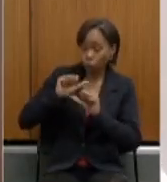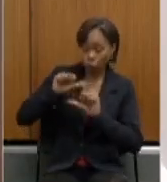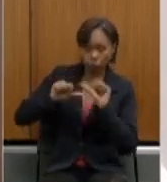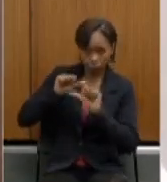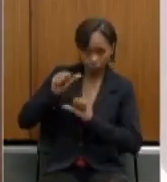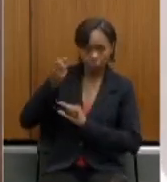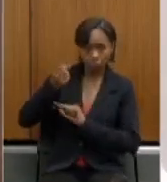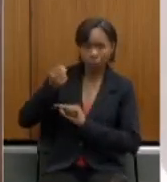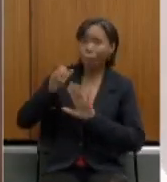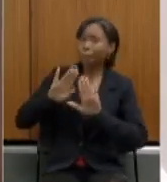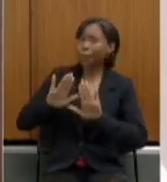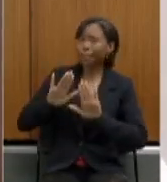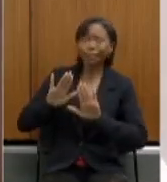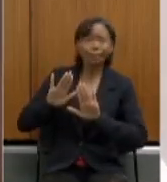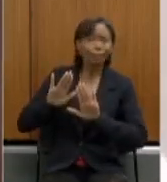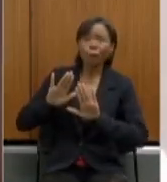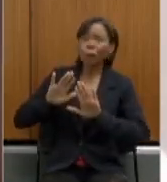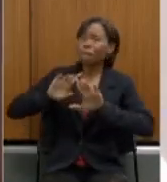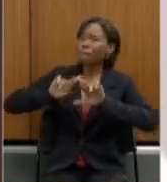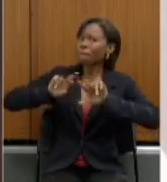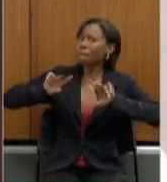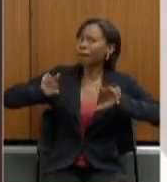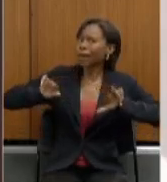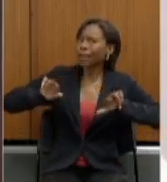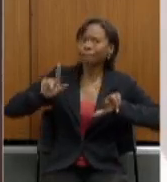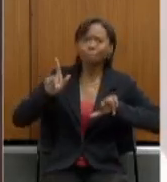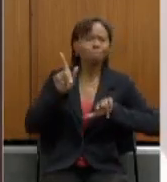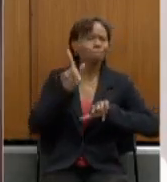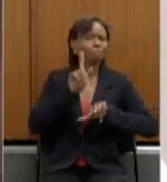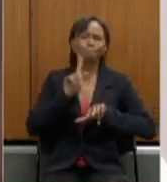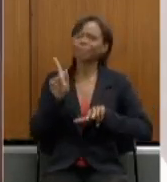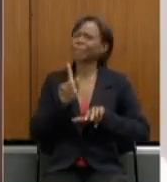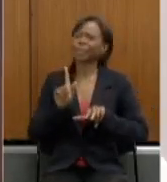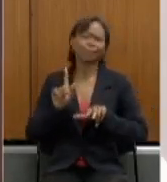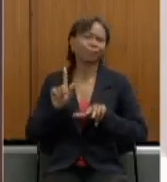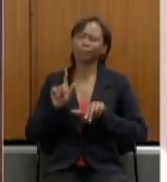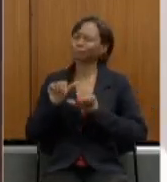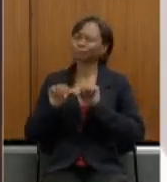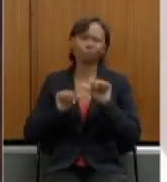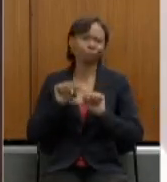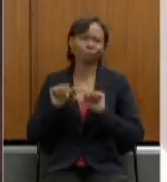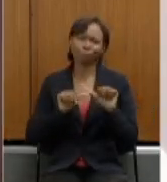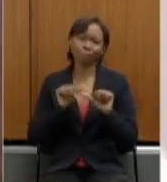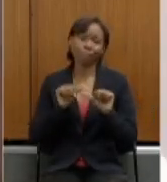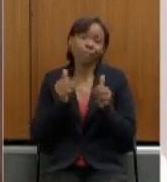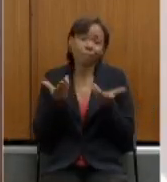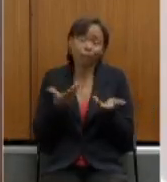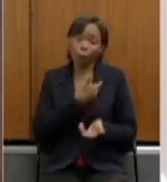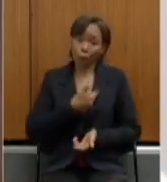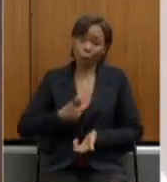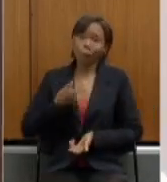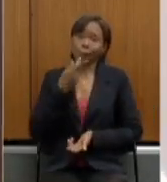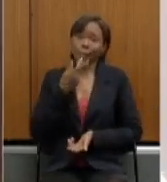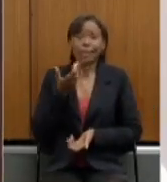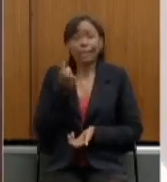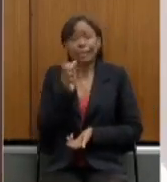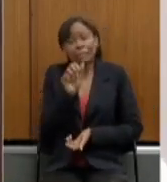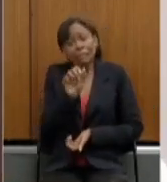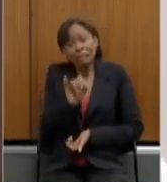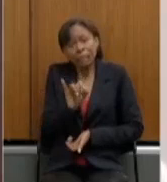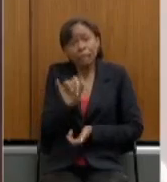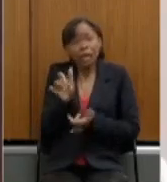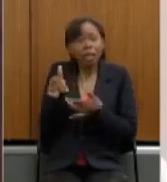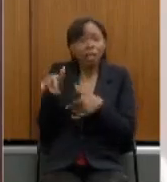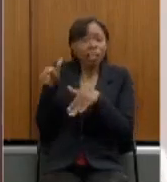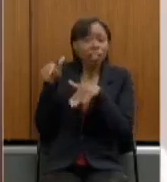um dos requisitos, uma das brigas que os próprios, que o governo faz falava, era, olha, se a gente deixar as coisas para os